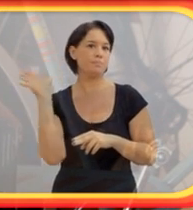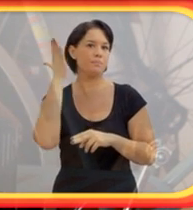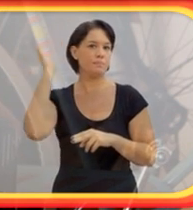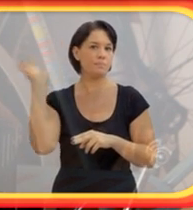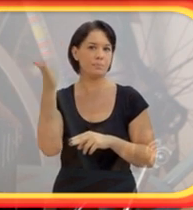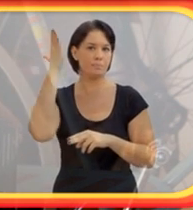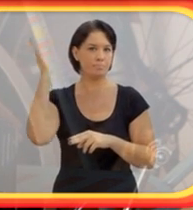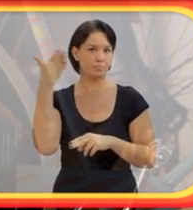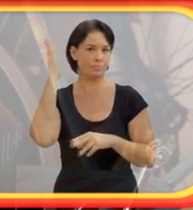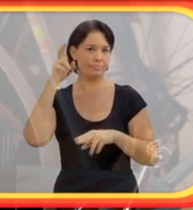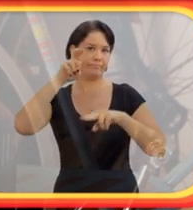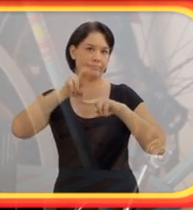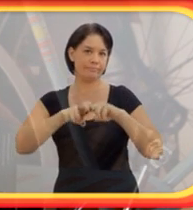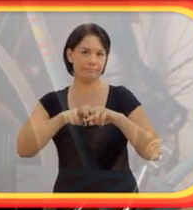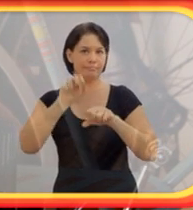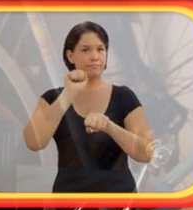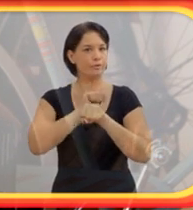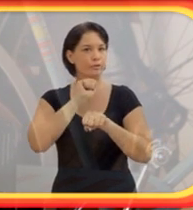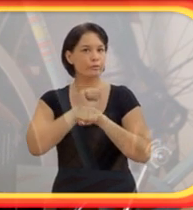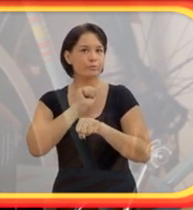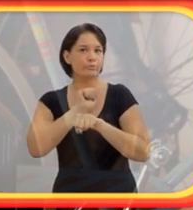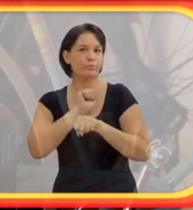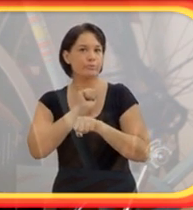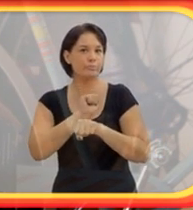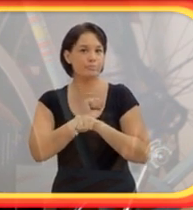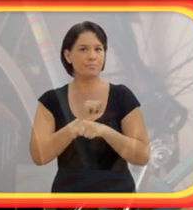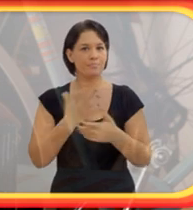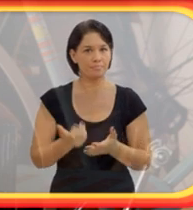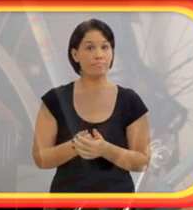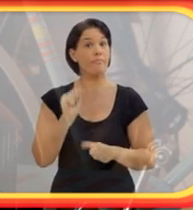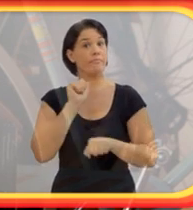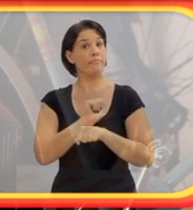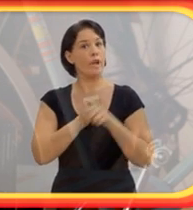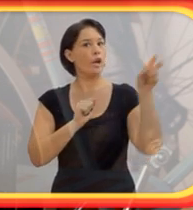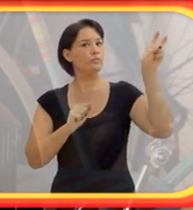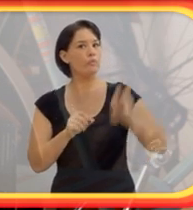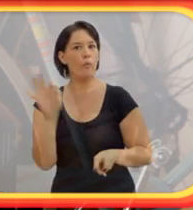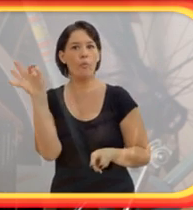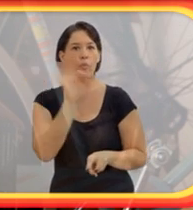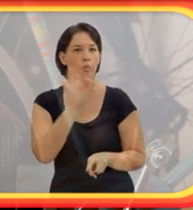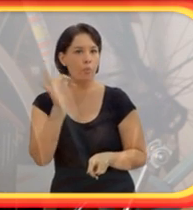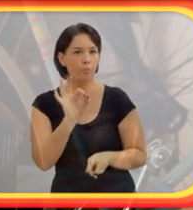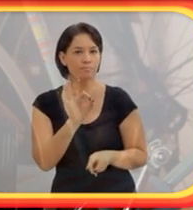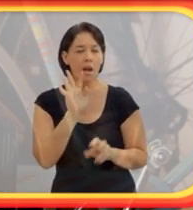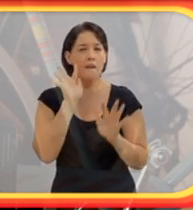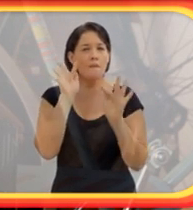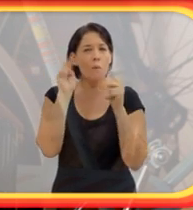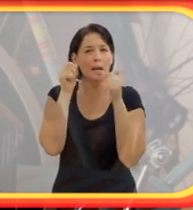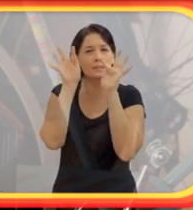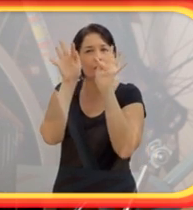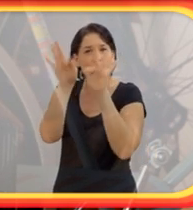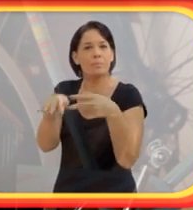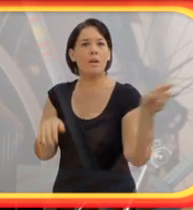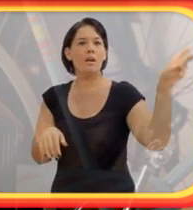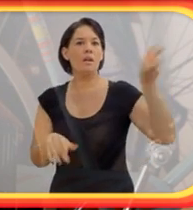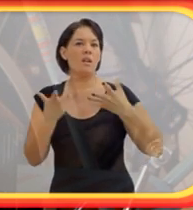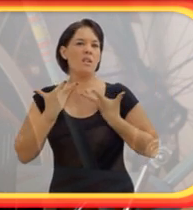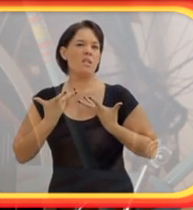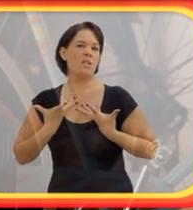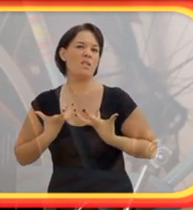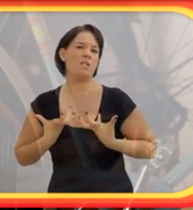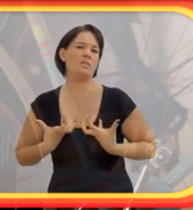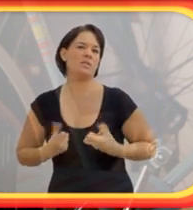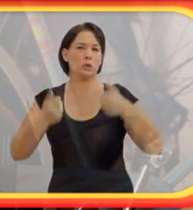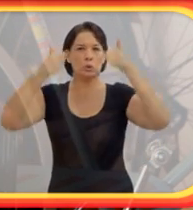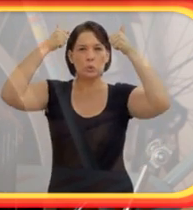suada. Sentou ali, já deu aquela adrenalina, o meu coração disparou, a saliva engrossou. não sabia se eu queria mais pedir ela em namoro,